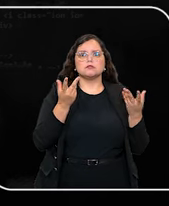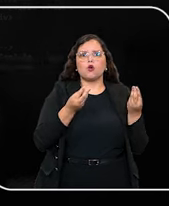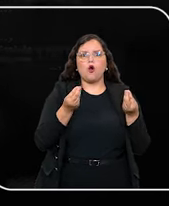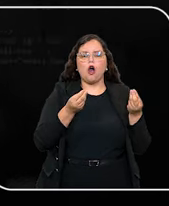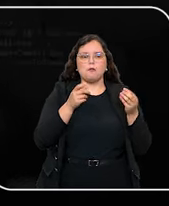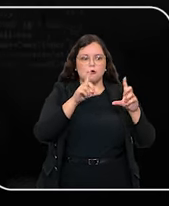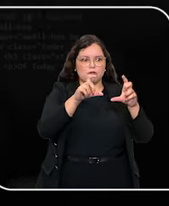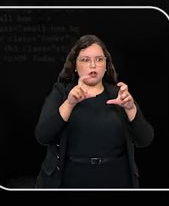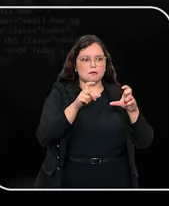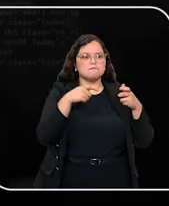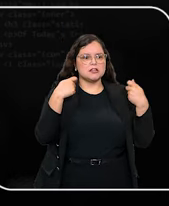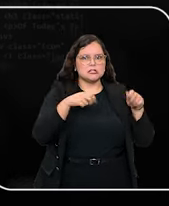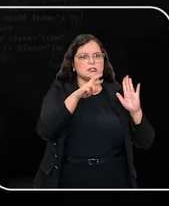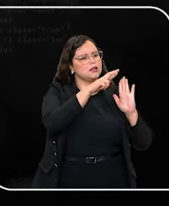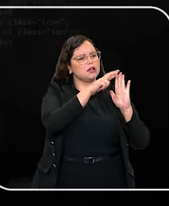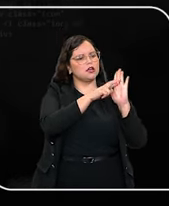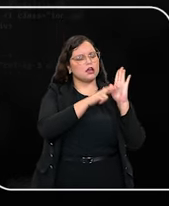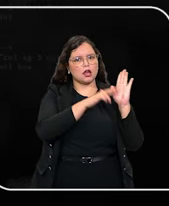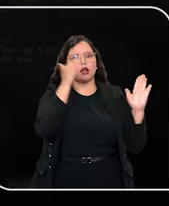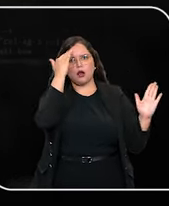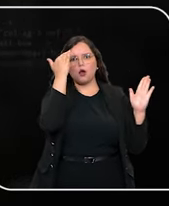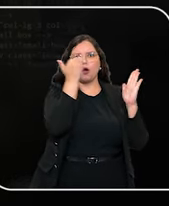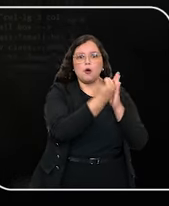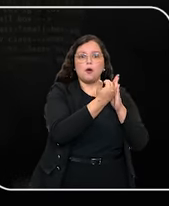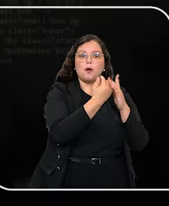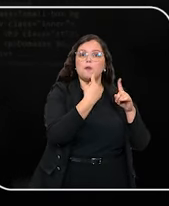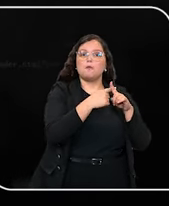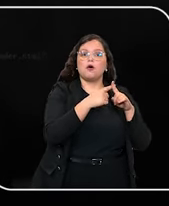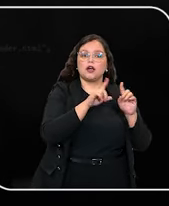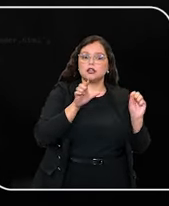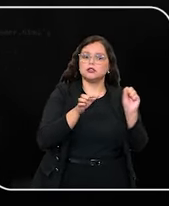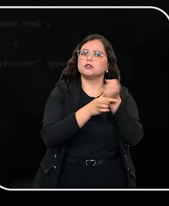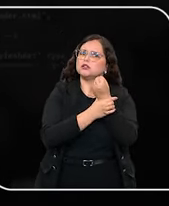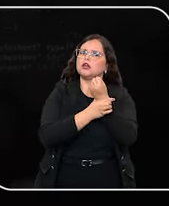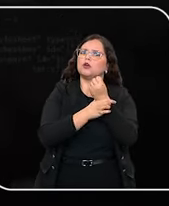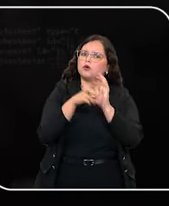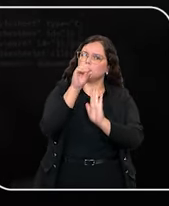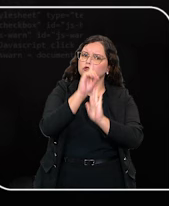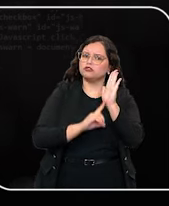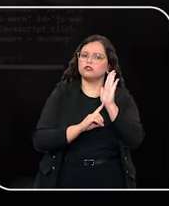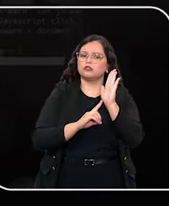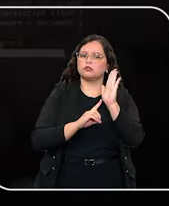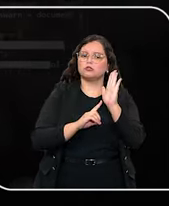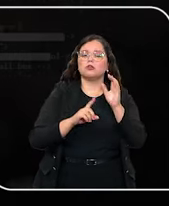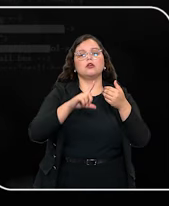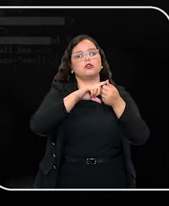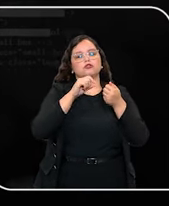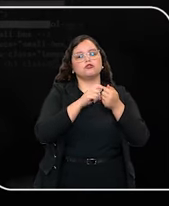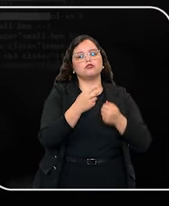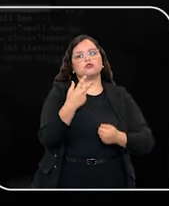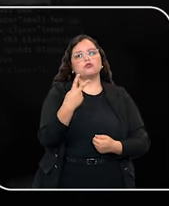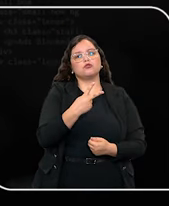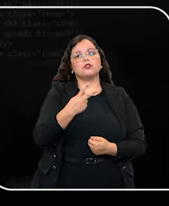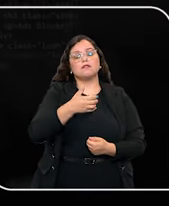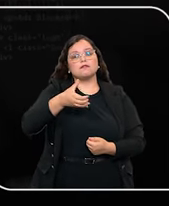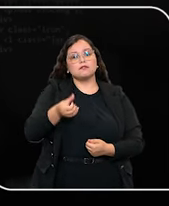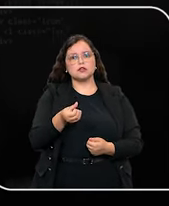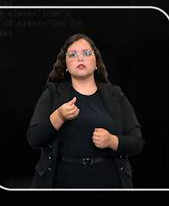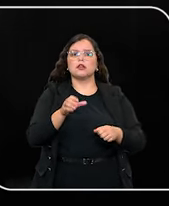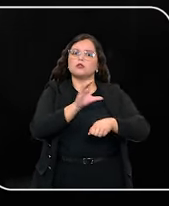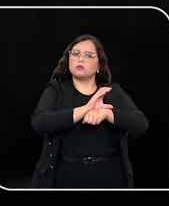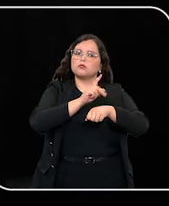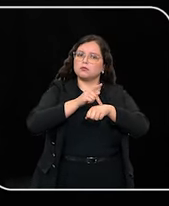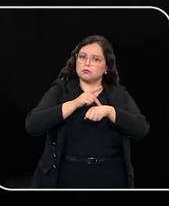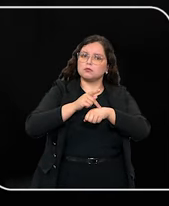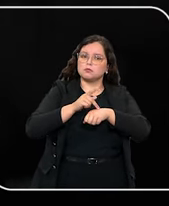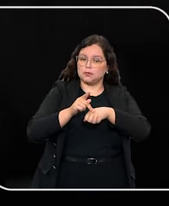rigorosa para assegurar os direitos de todas as partes envolvidas, conforme o está previsto no artigo 226 do Código de Processo Penal.